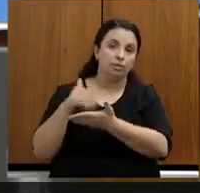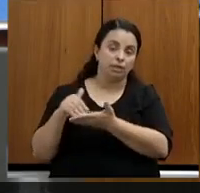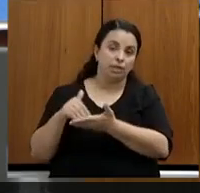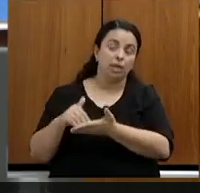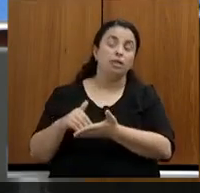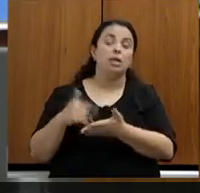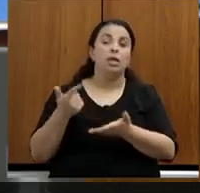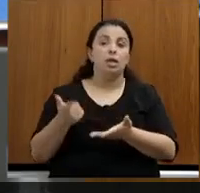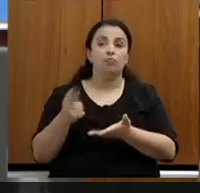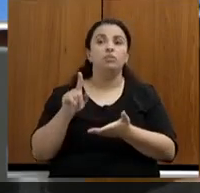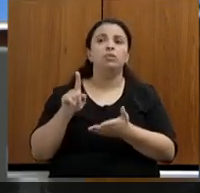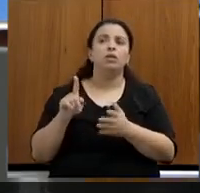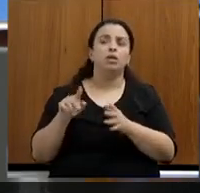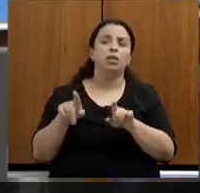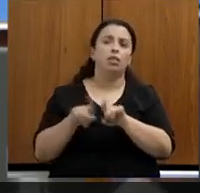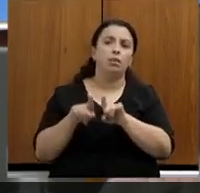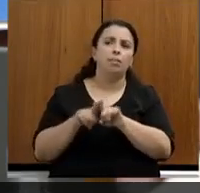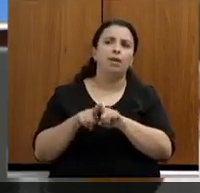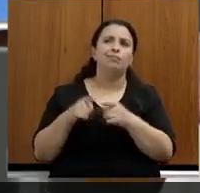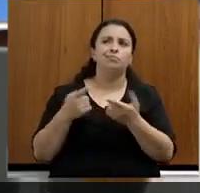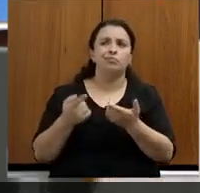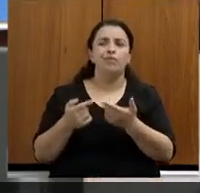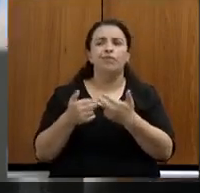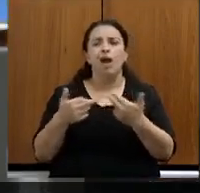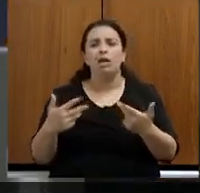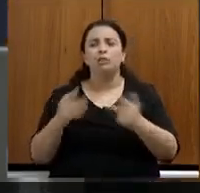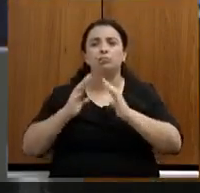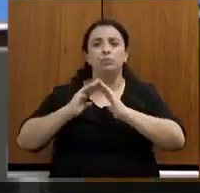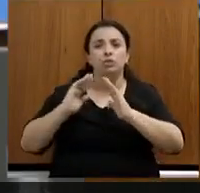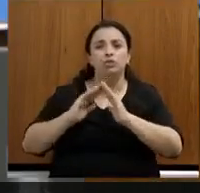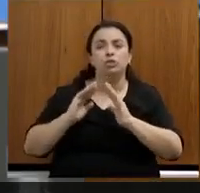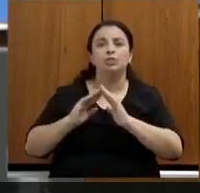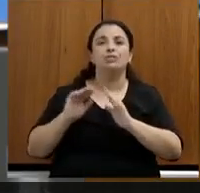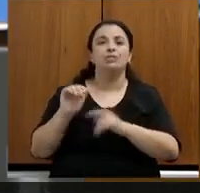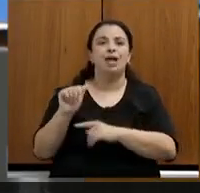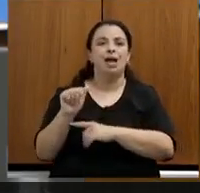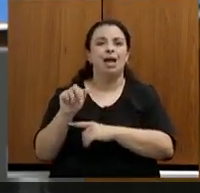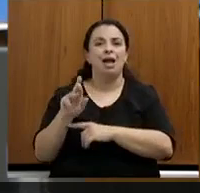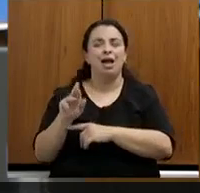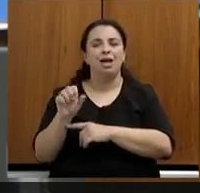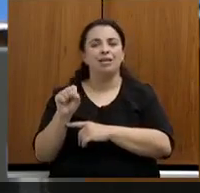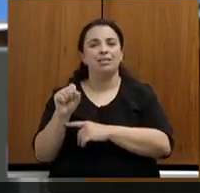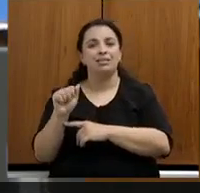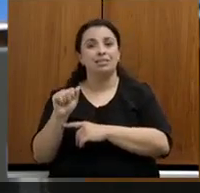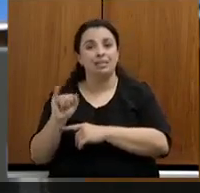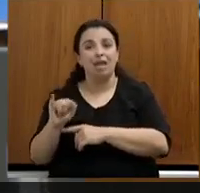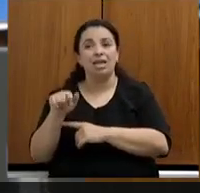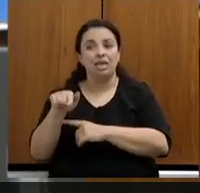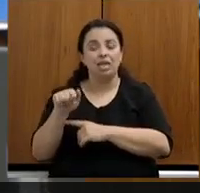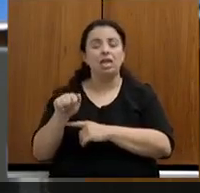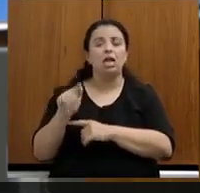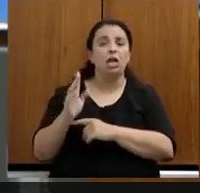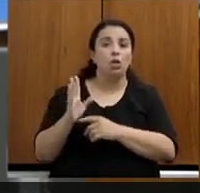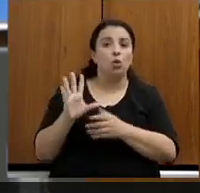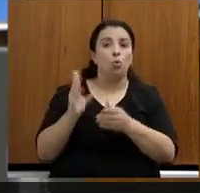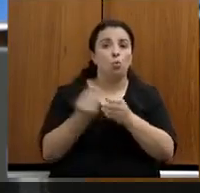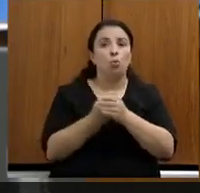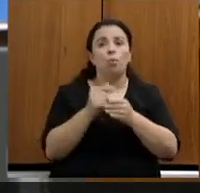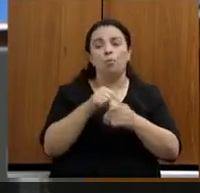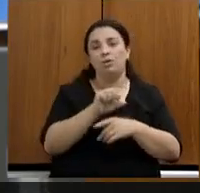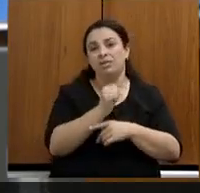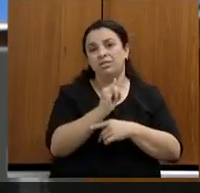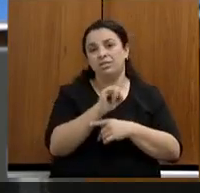solicitações da Arçai, que desde 2019 compõem o SISEMA através da reforma